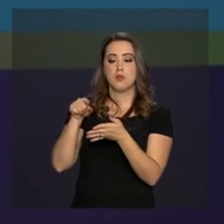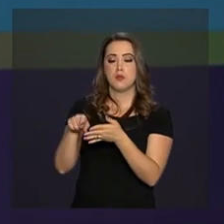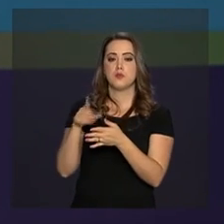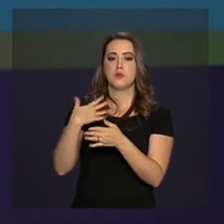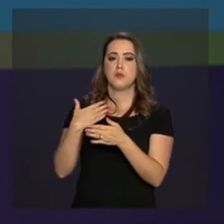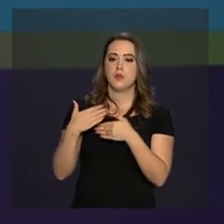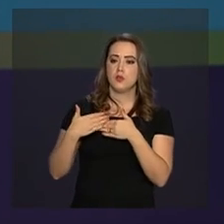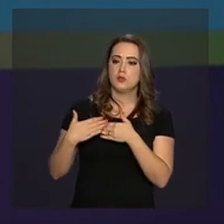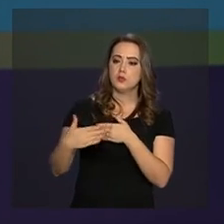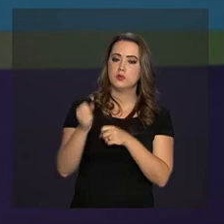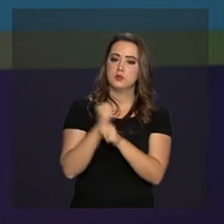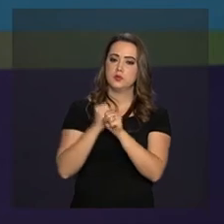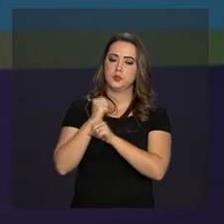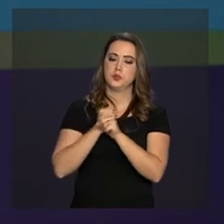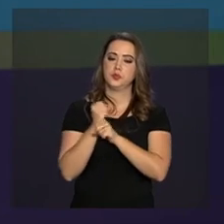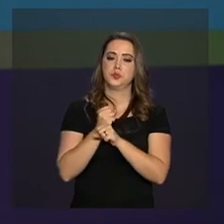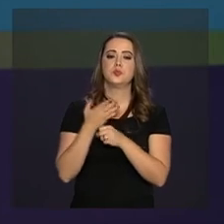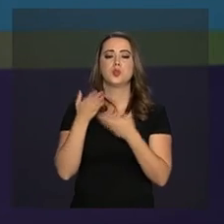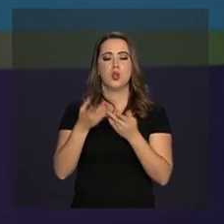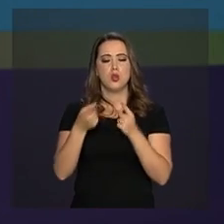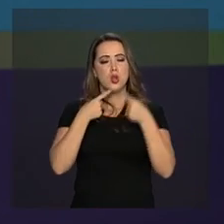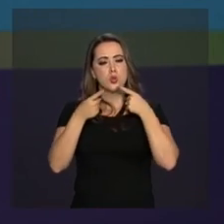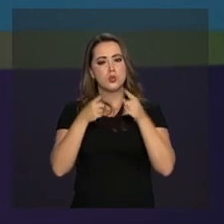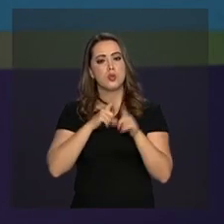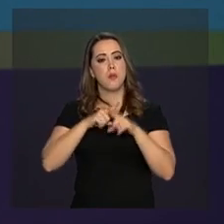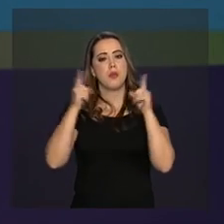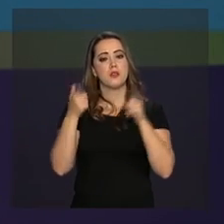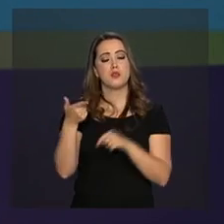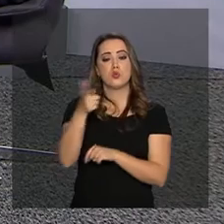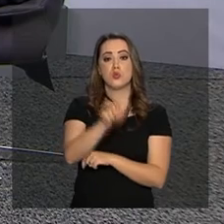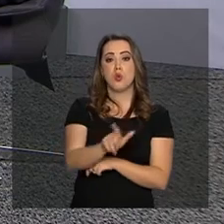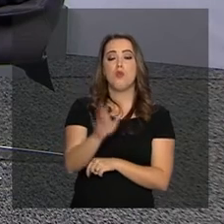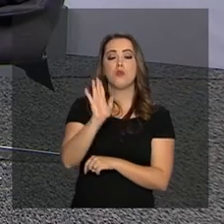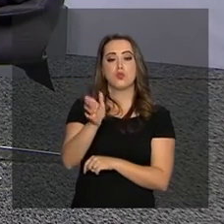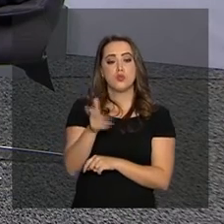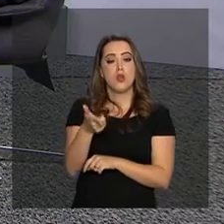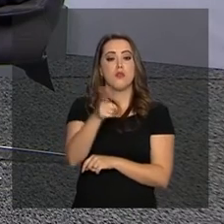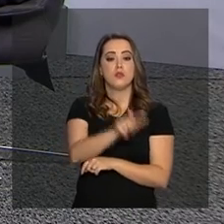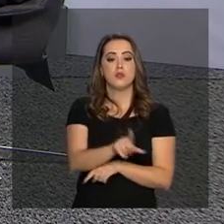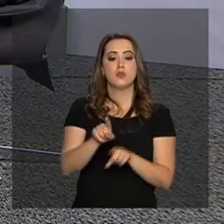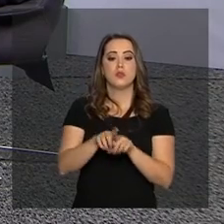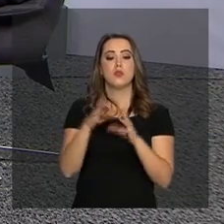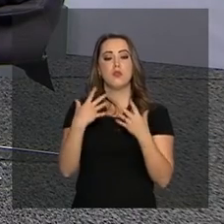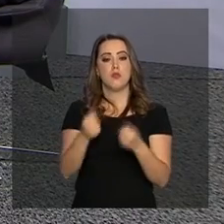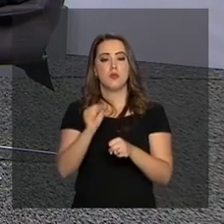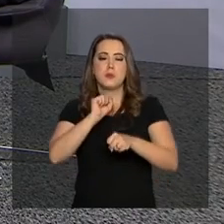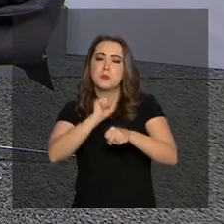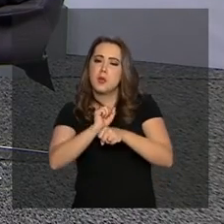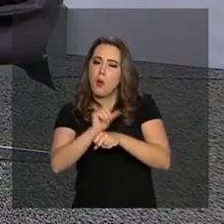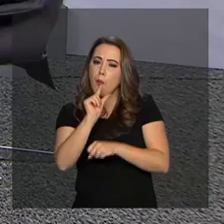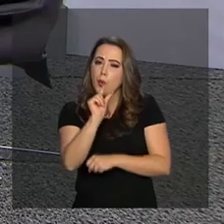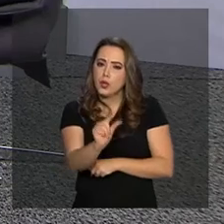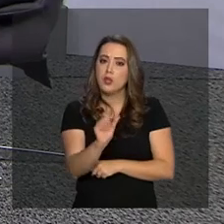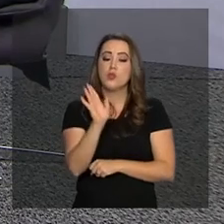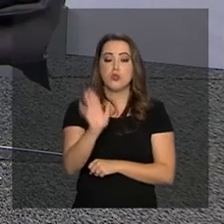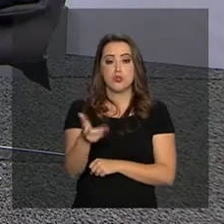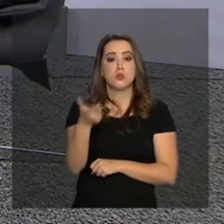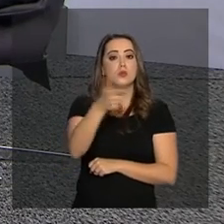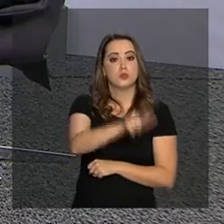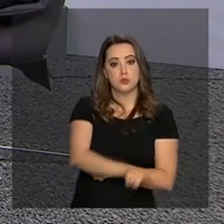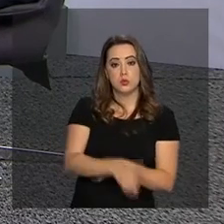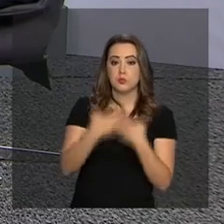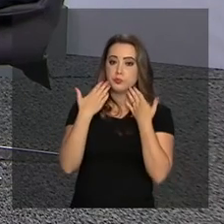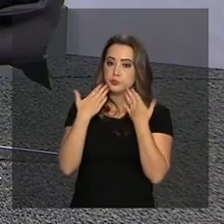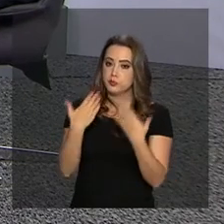edição deste ano do Fórum Econômico Mundial. Mas a gente volta daqui a pouco. Vamos para um rápido intervalo e daqui a pouco